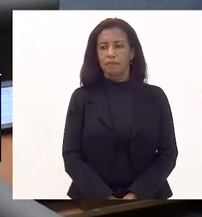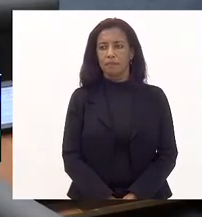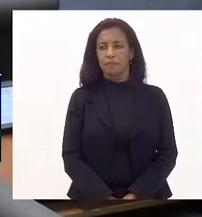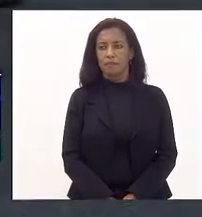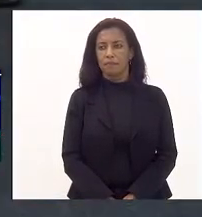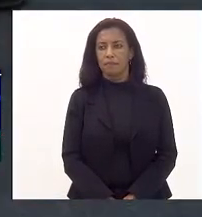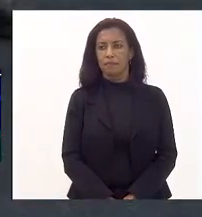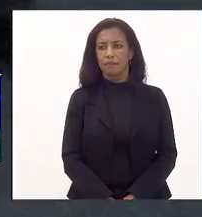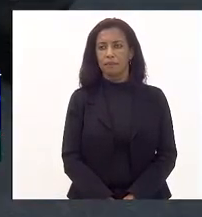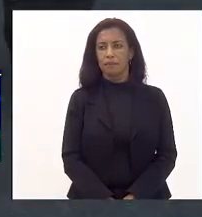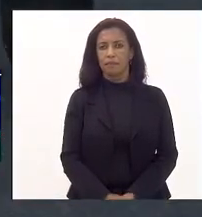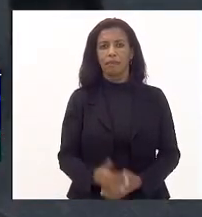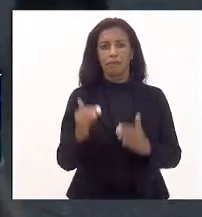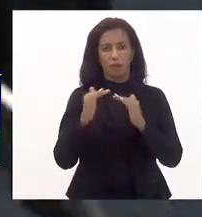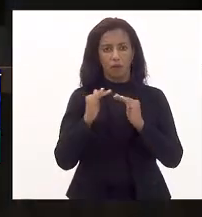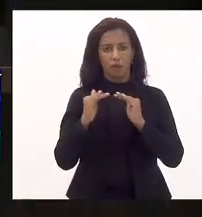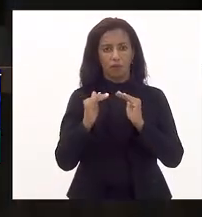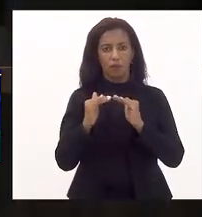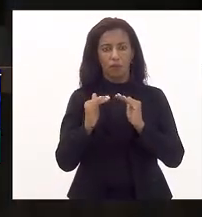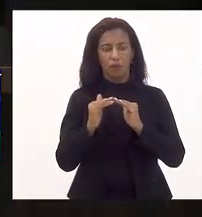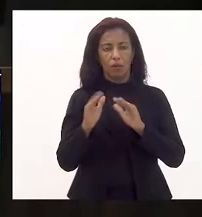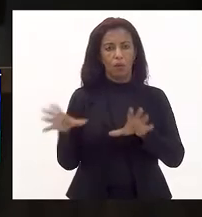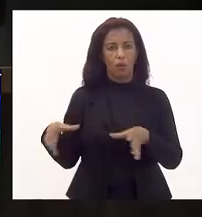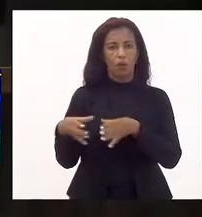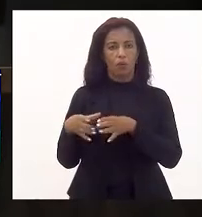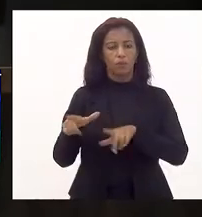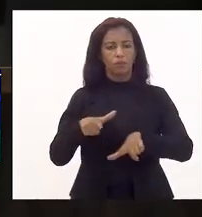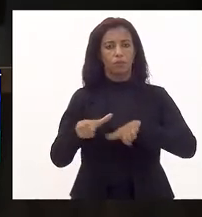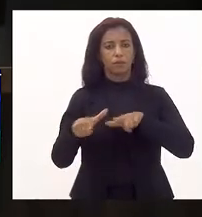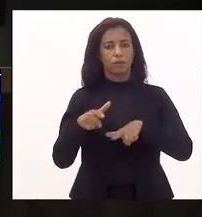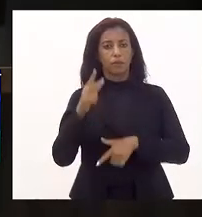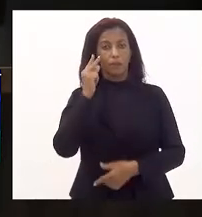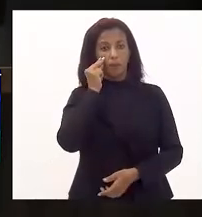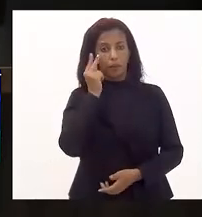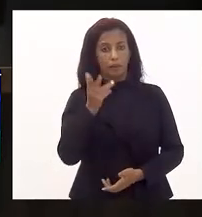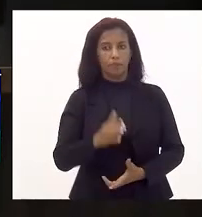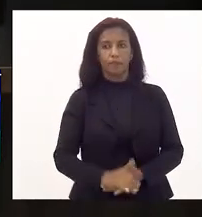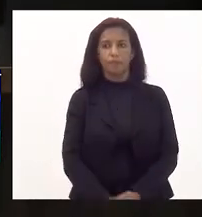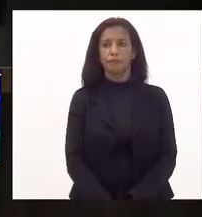No mérito, favorável. Pela Comissão de Trabalho, deputada Mônica Francisco.